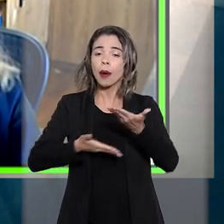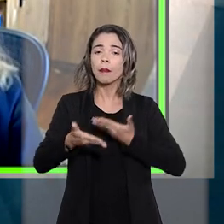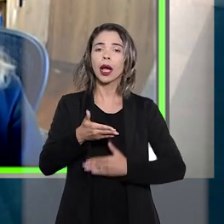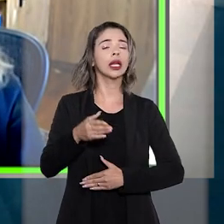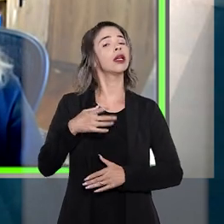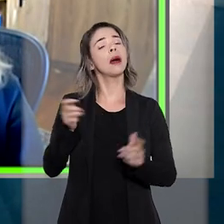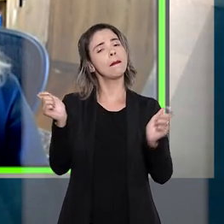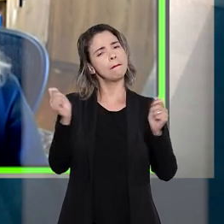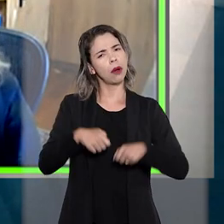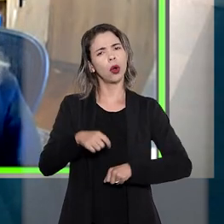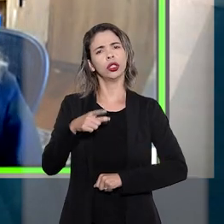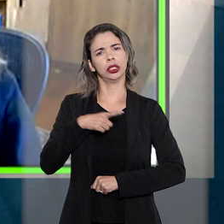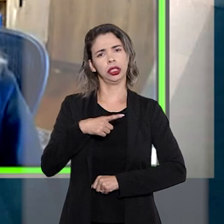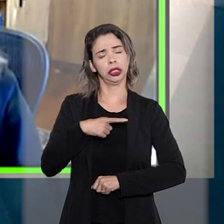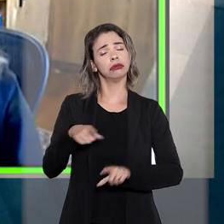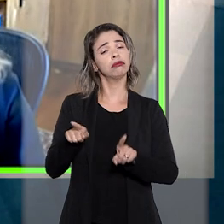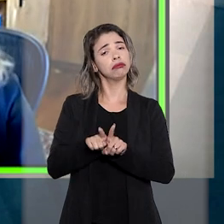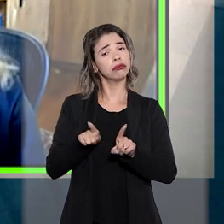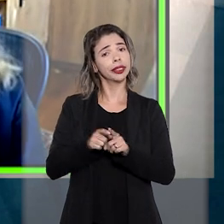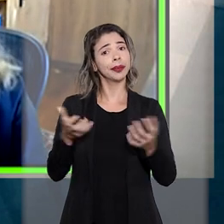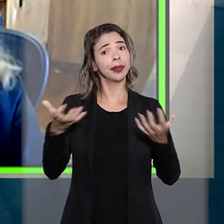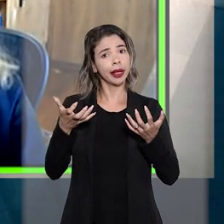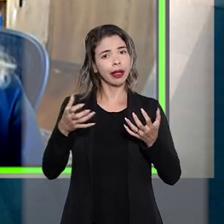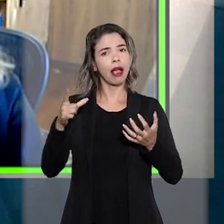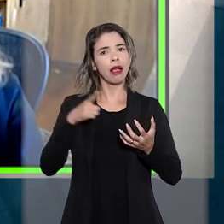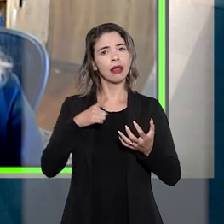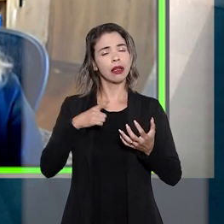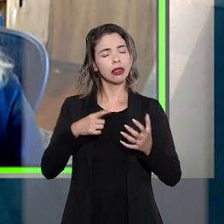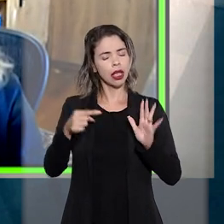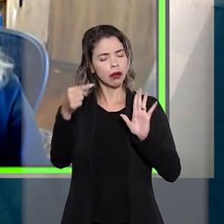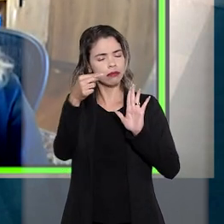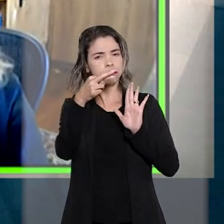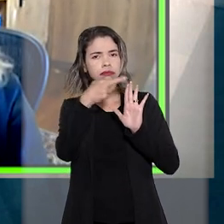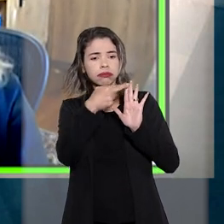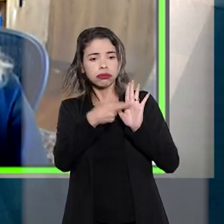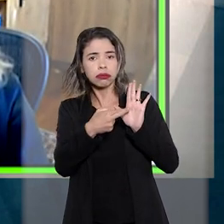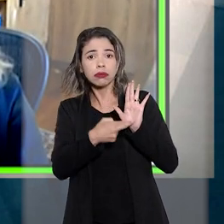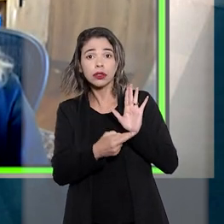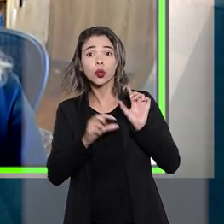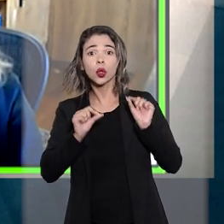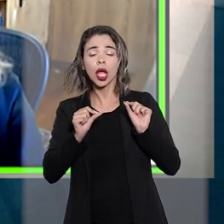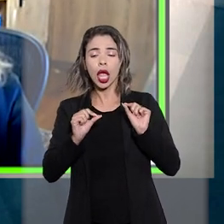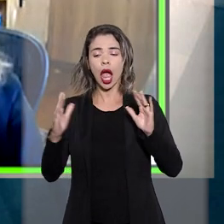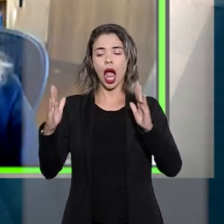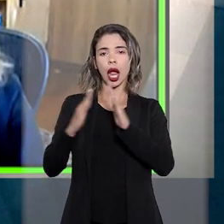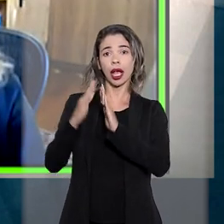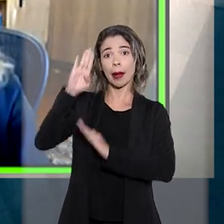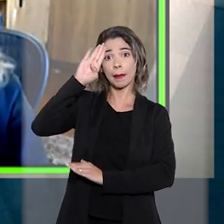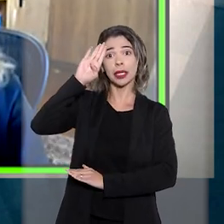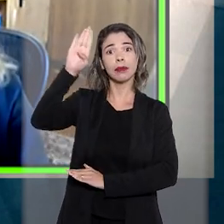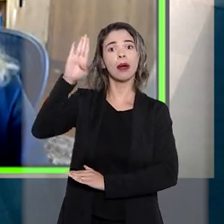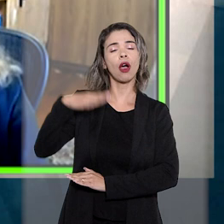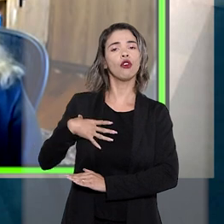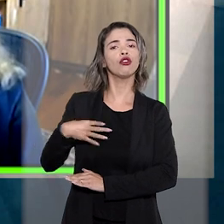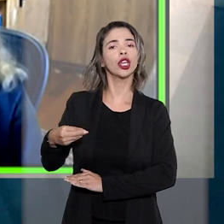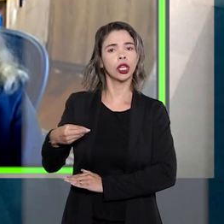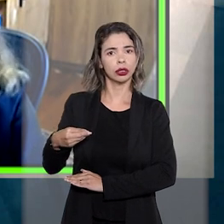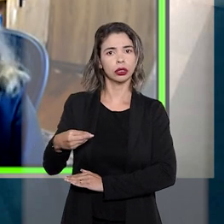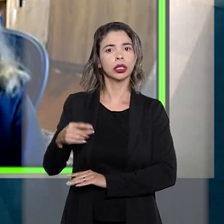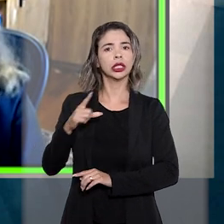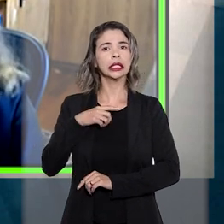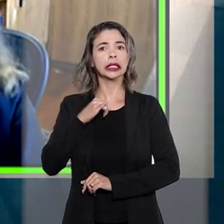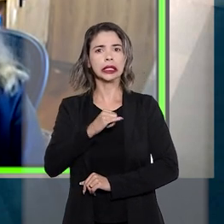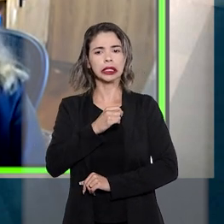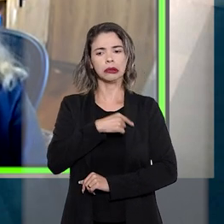ela ressaltou que não é apenas possível, mas desejável que seja definida uma residência principal para os filhos. E na guarda